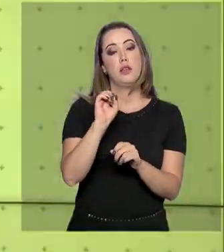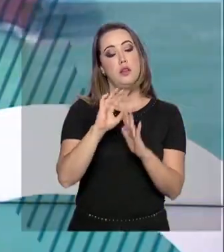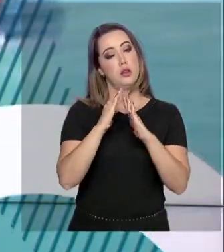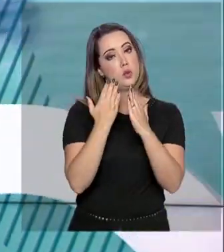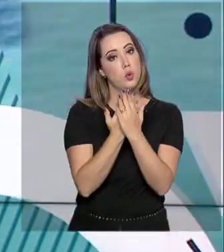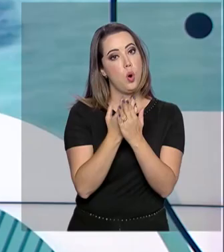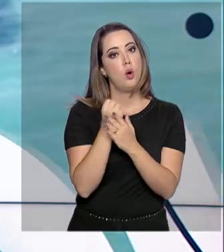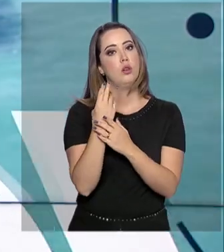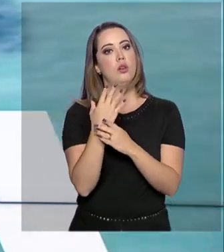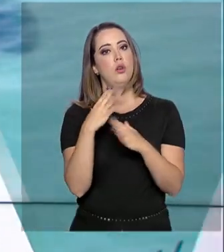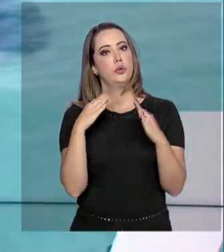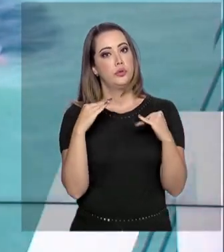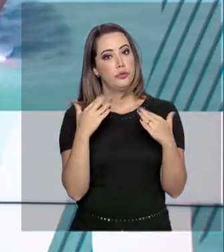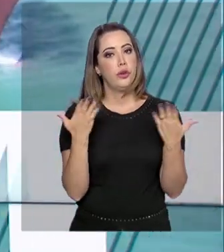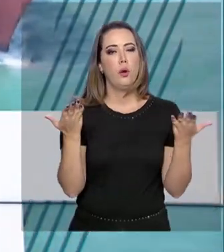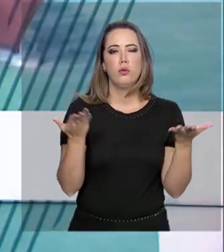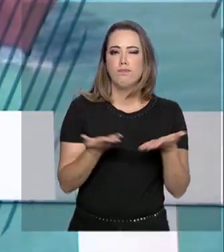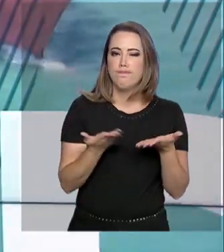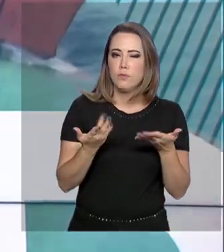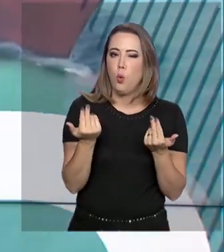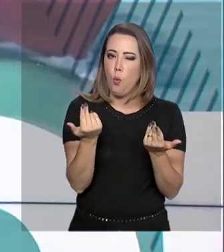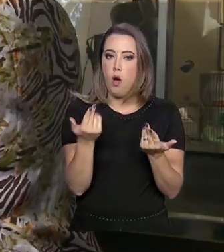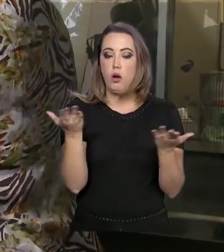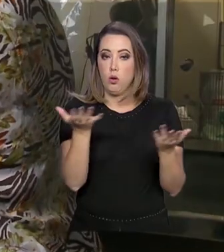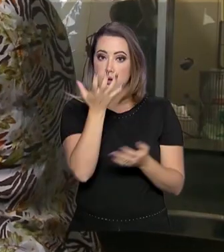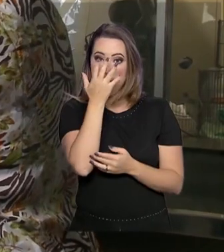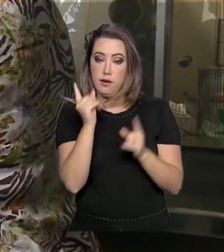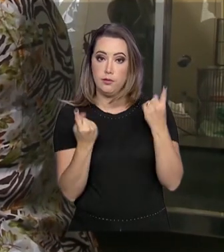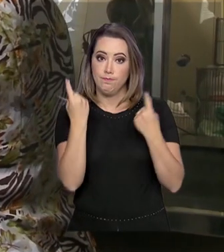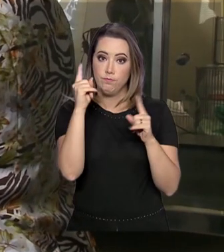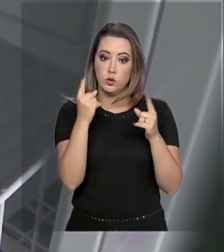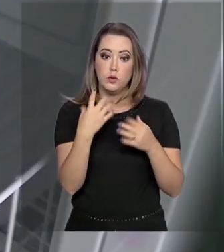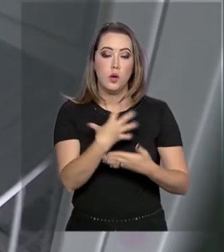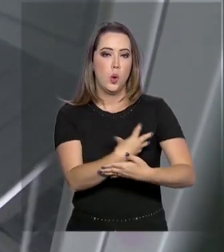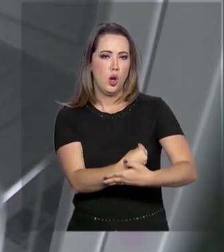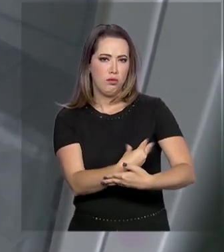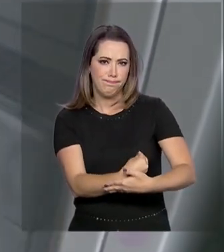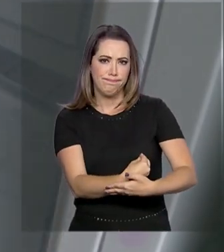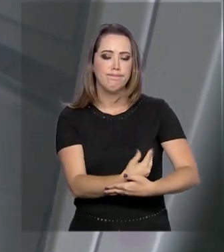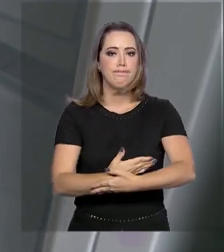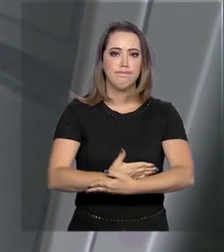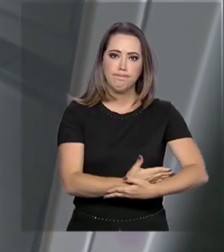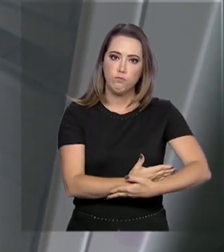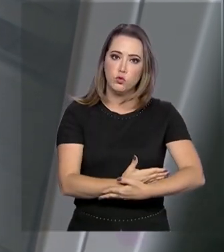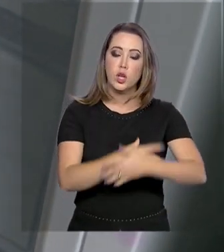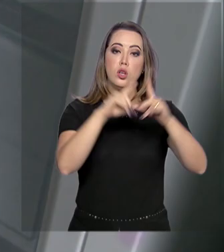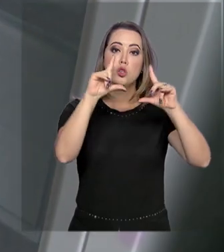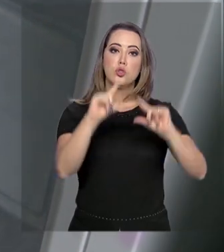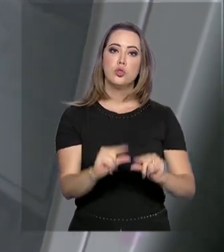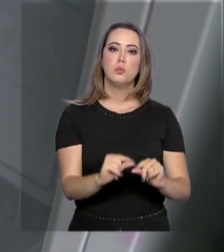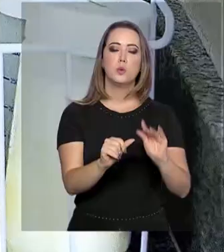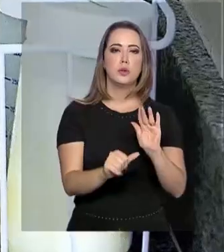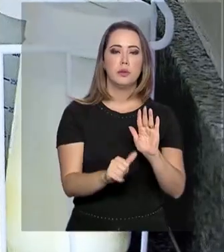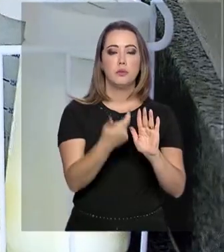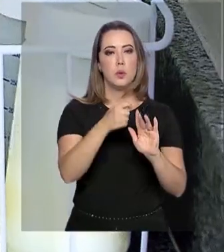de feriados prolongados, como agora, no Carnaval, os estoques de leite humano costumam ficar reduzidos. Os primeiros meses do ano são